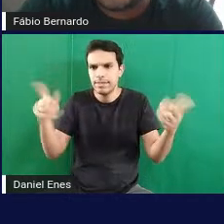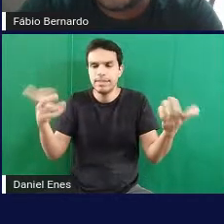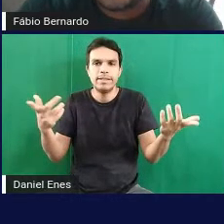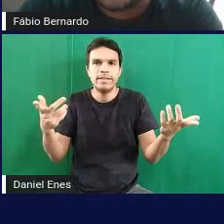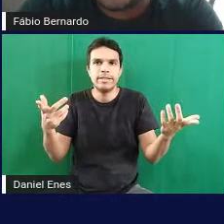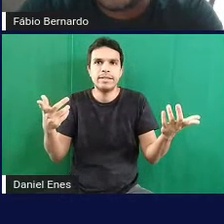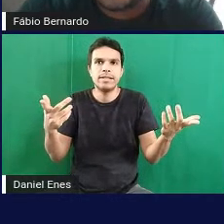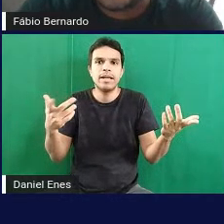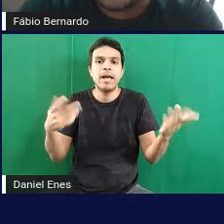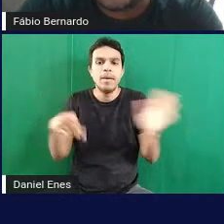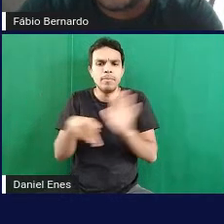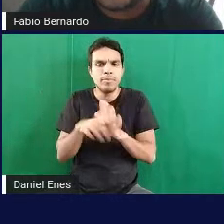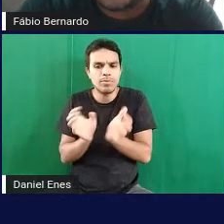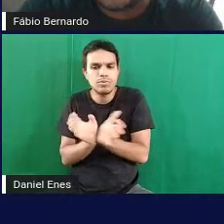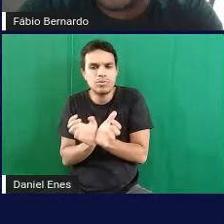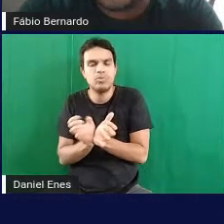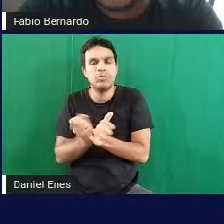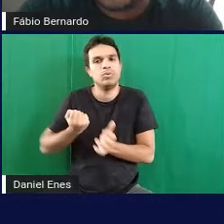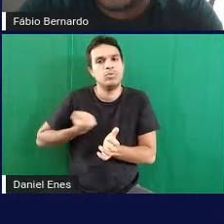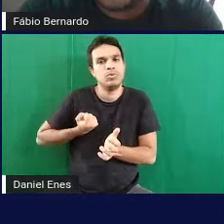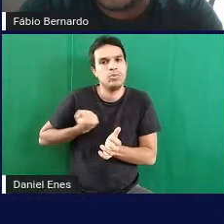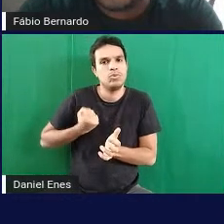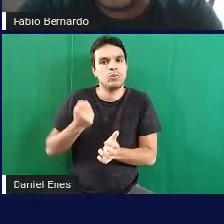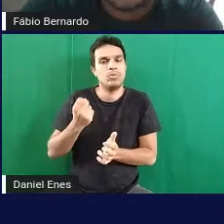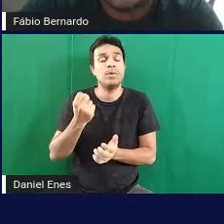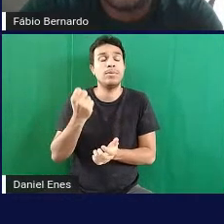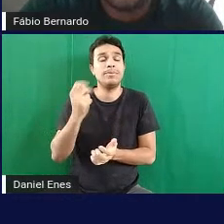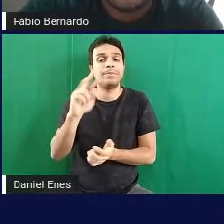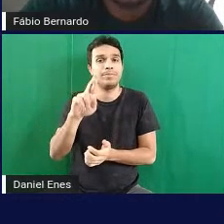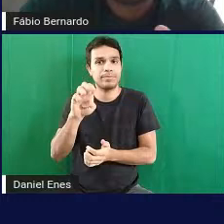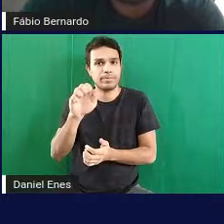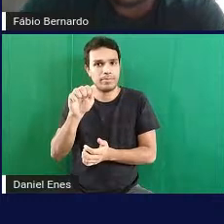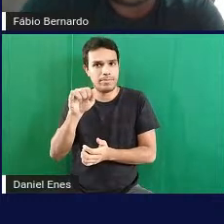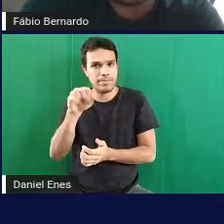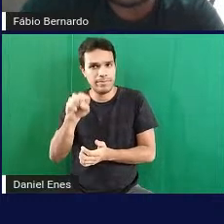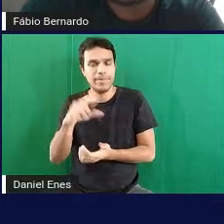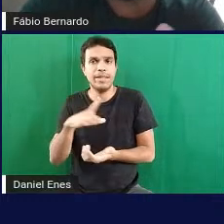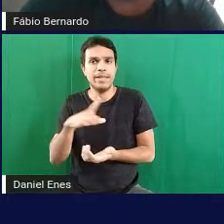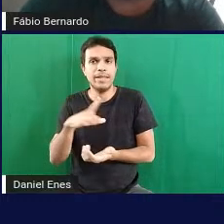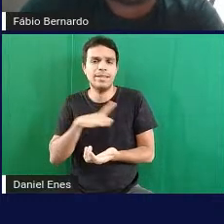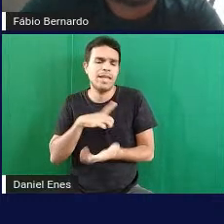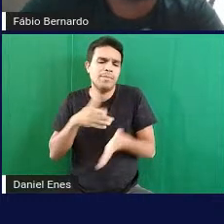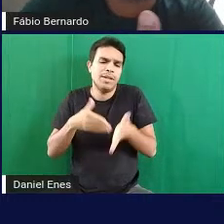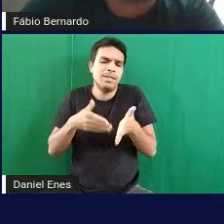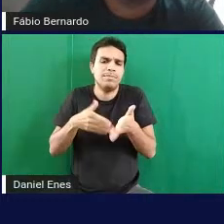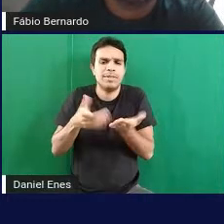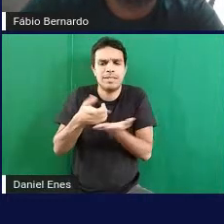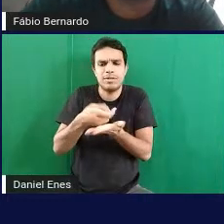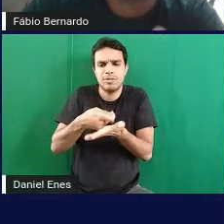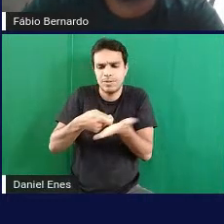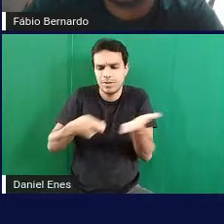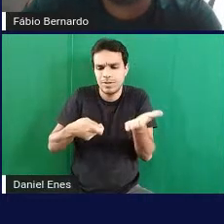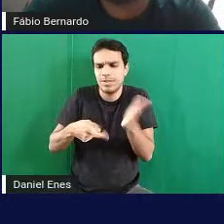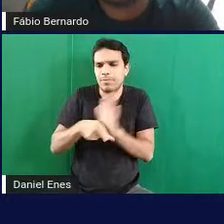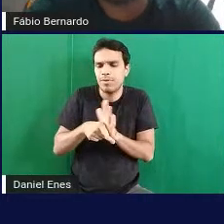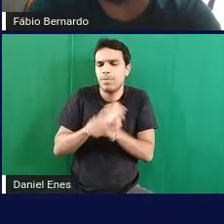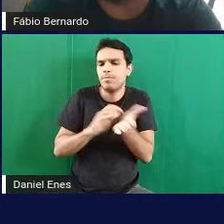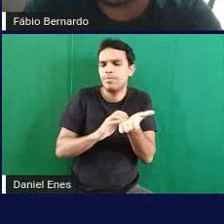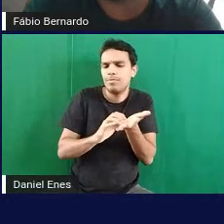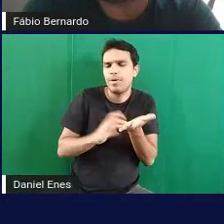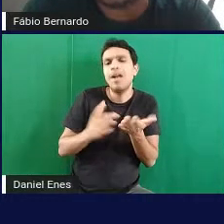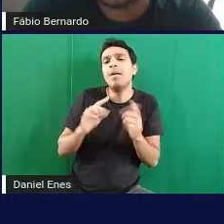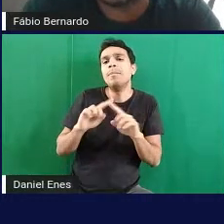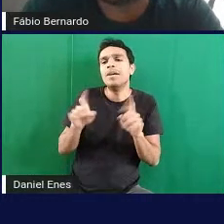então tem essas limitações da escrita em braille mas não é nada que você trabalhando com o aluno explicando